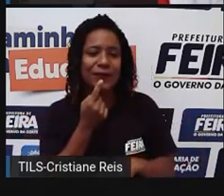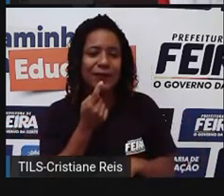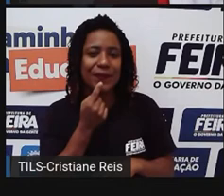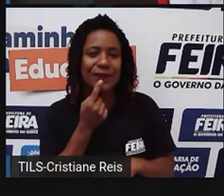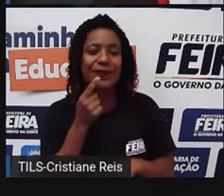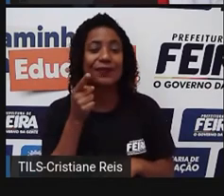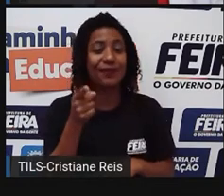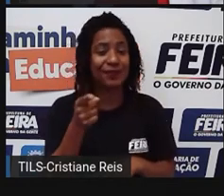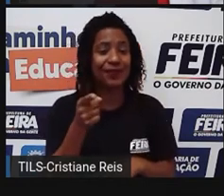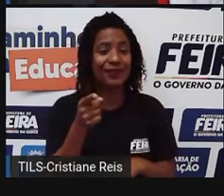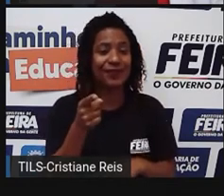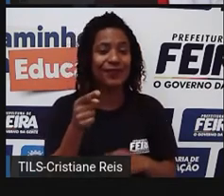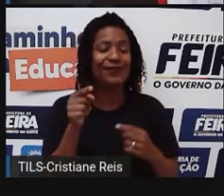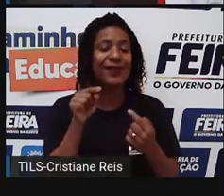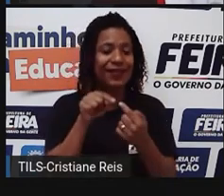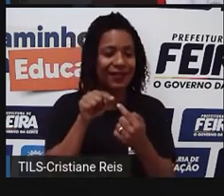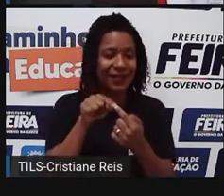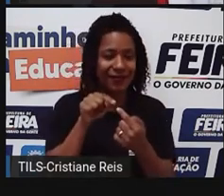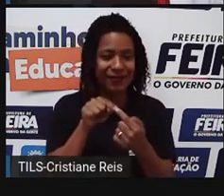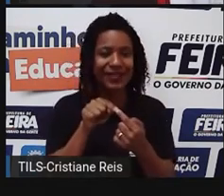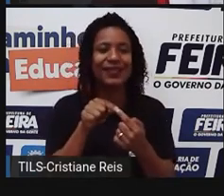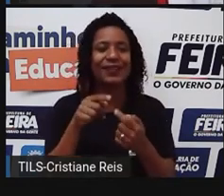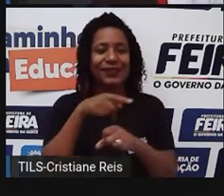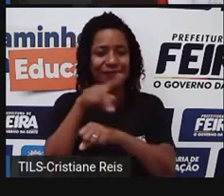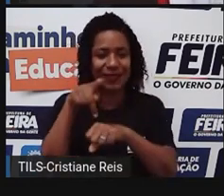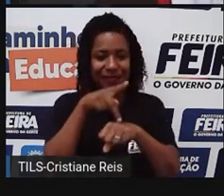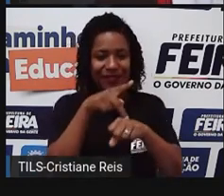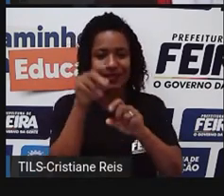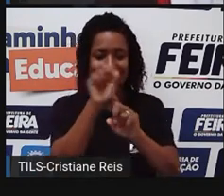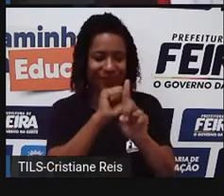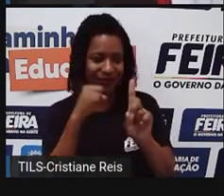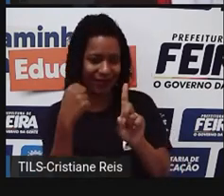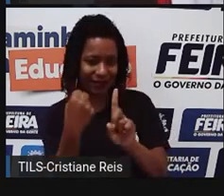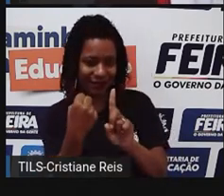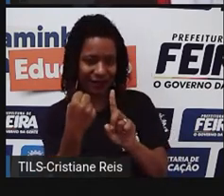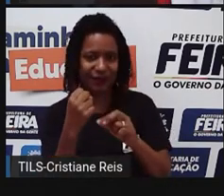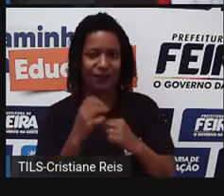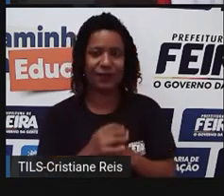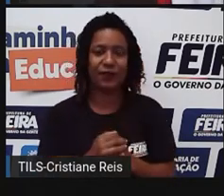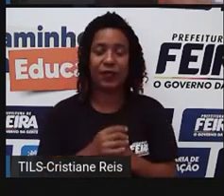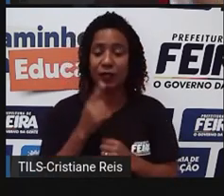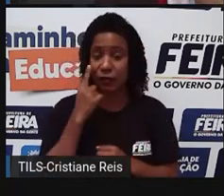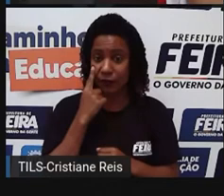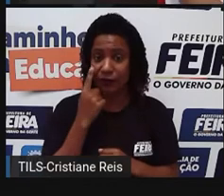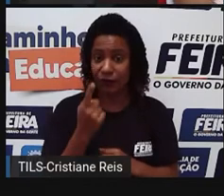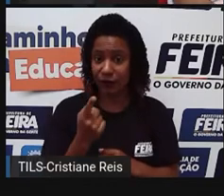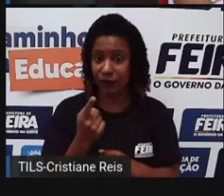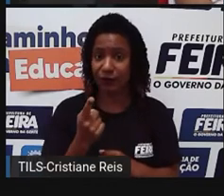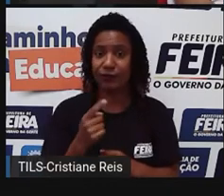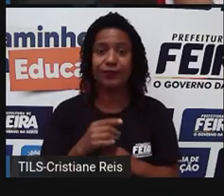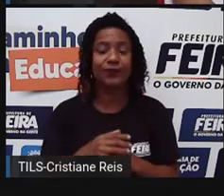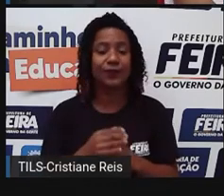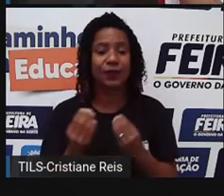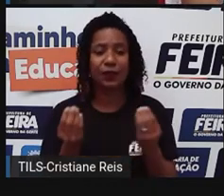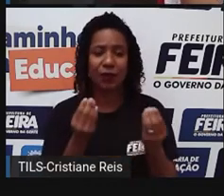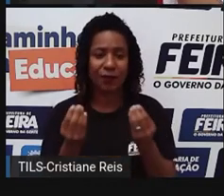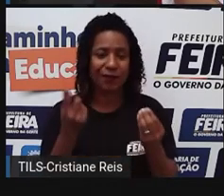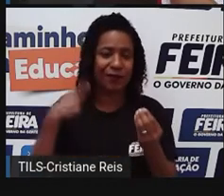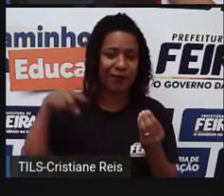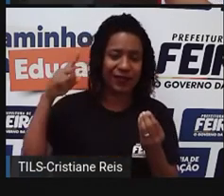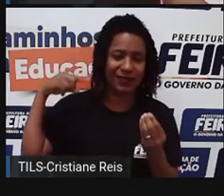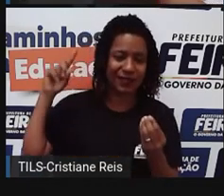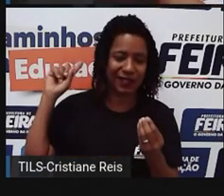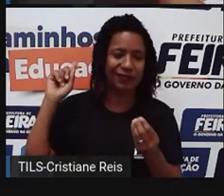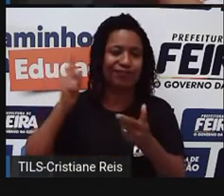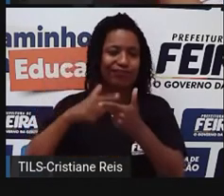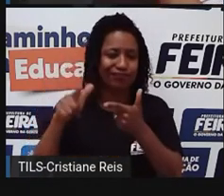bipolar representado pelos países socialistas. E aqui eu coloquei, né, algumas informaçõesinhas, como a crise soviética, marcou